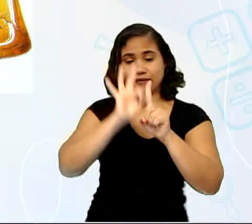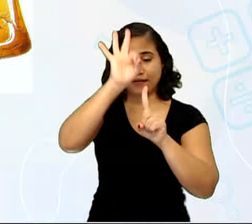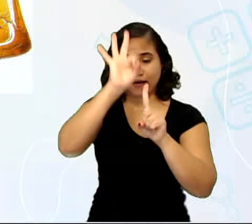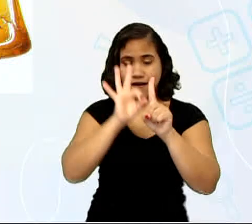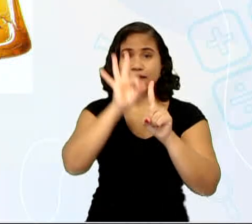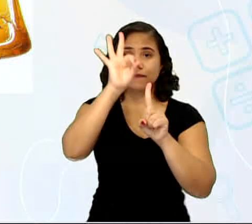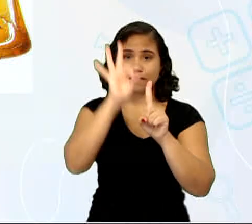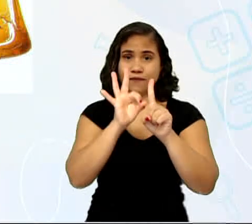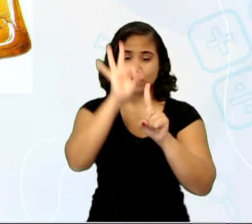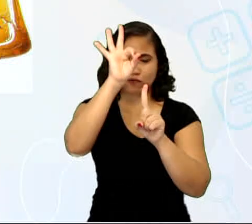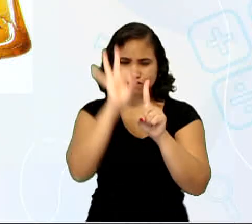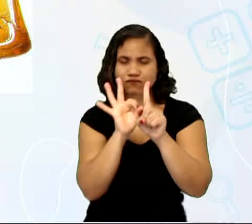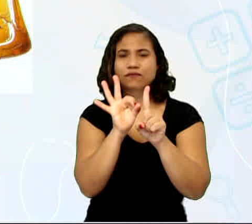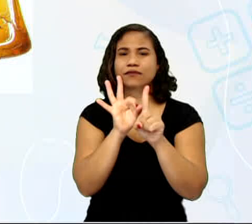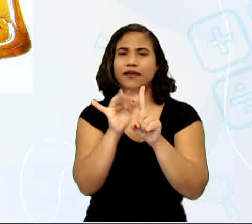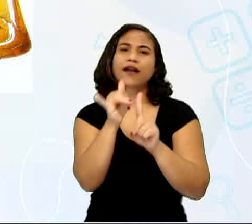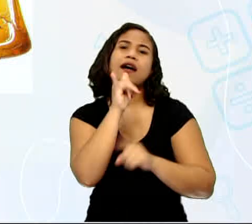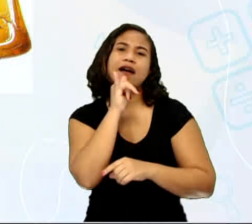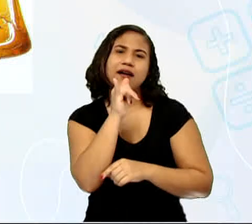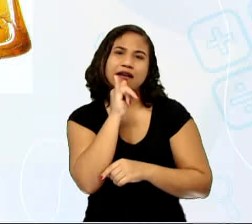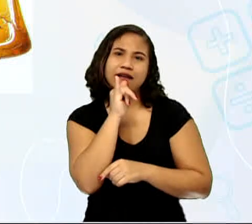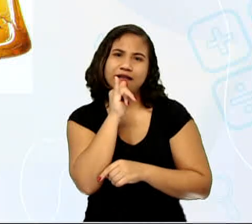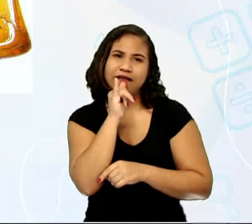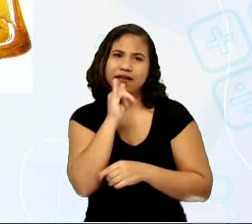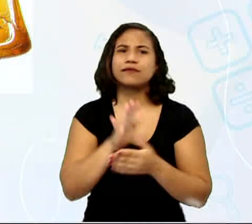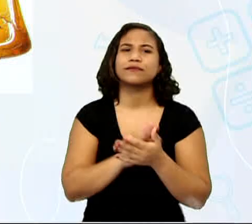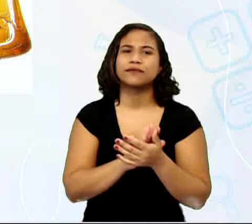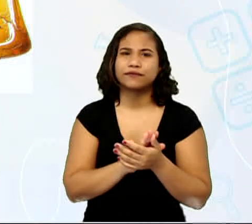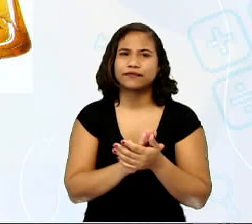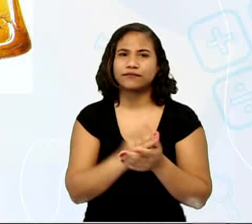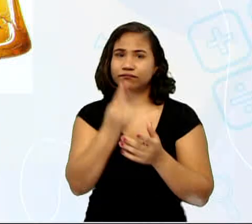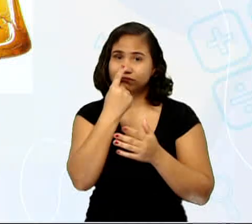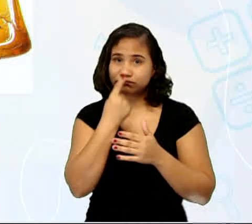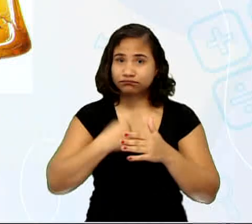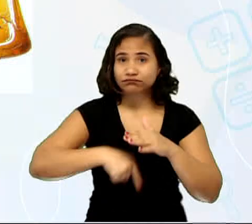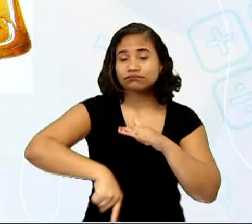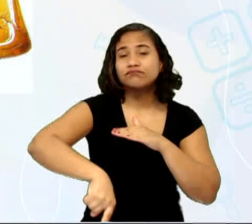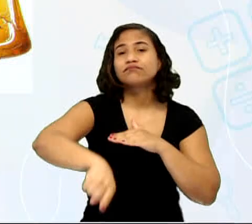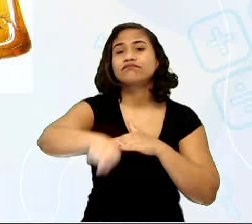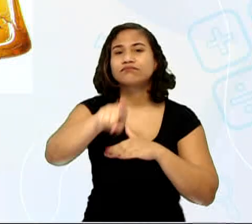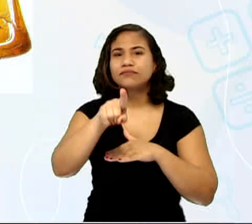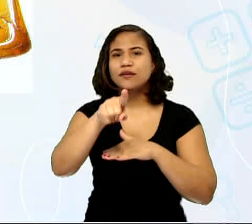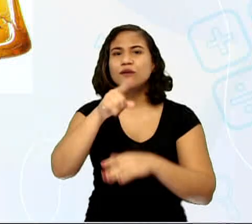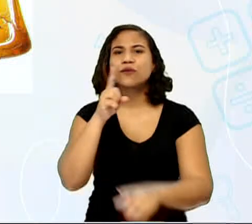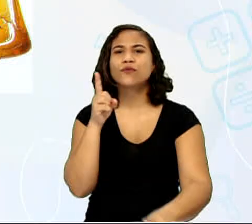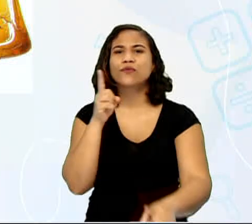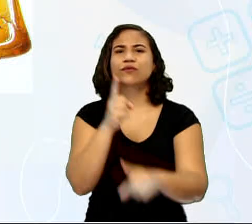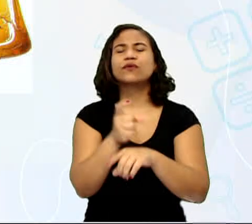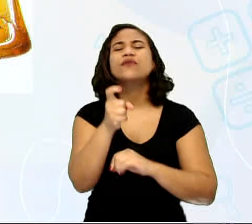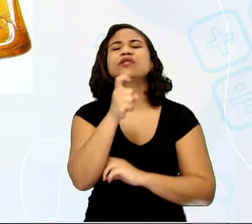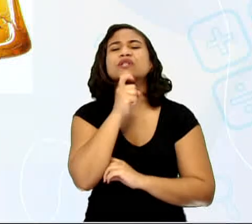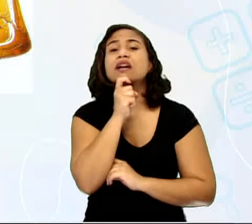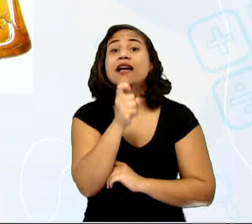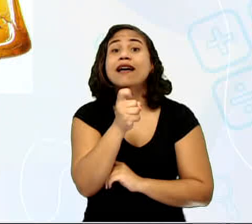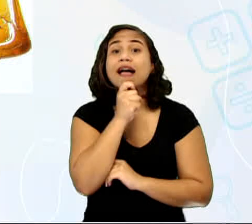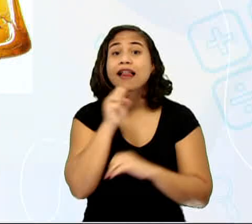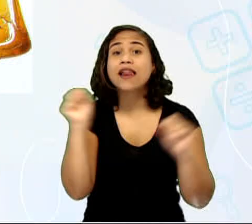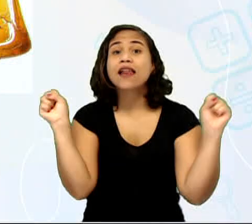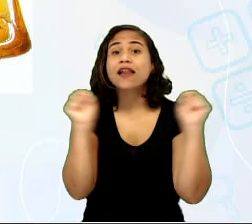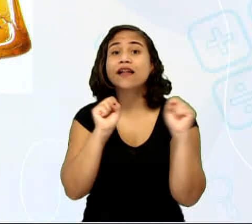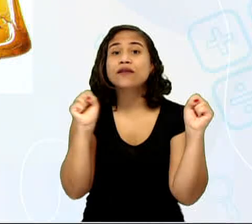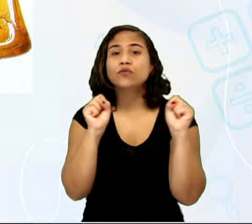temperaturas baixas, temos o exemplo aí desse mamute que foi encontrado em geleiras, basicamente